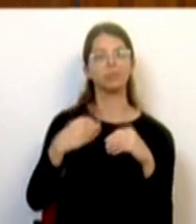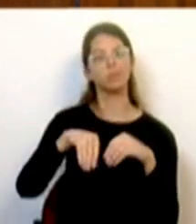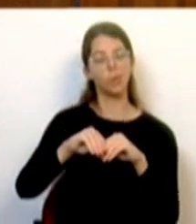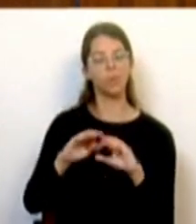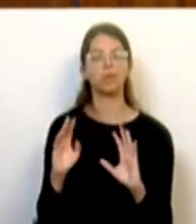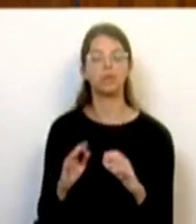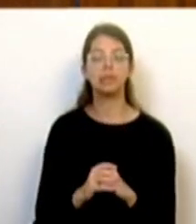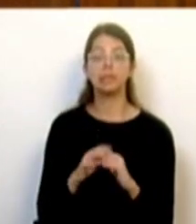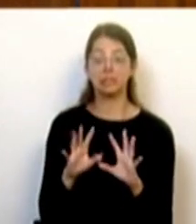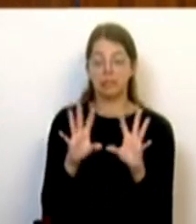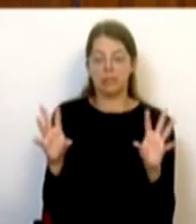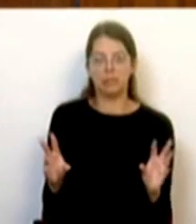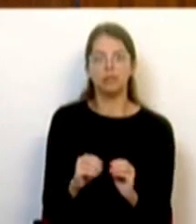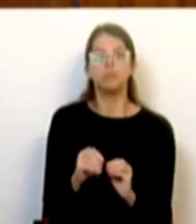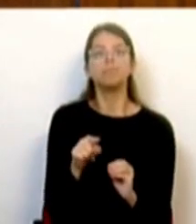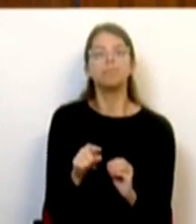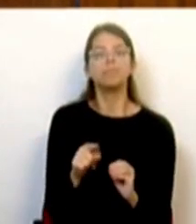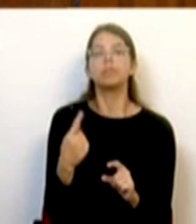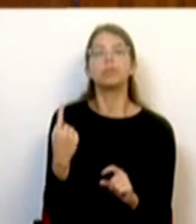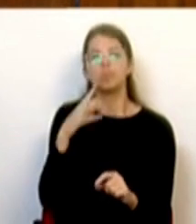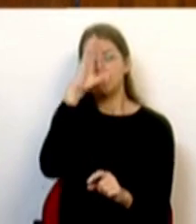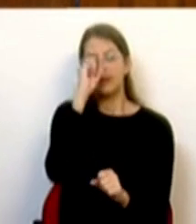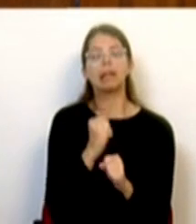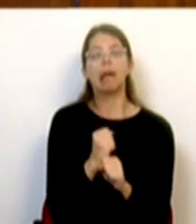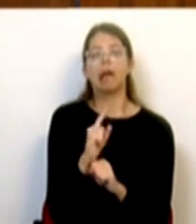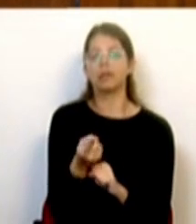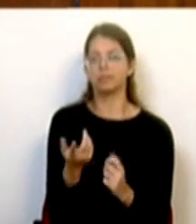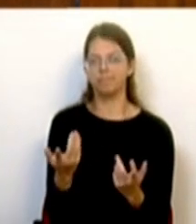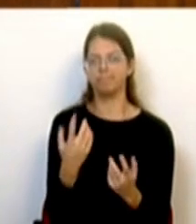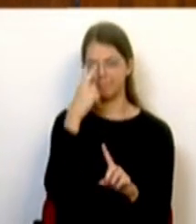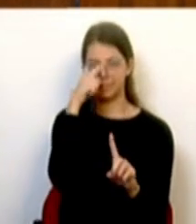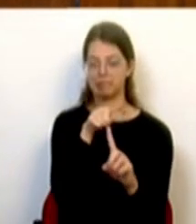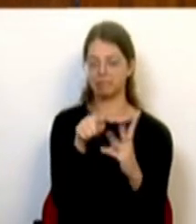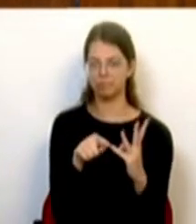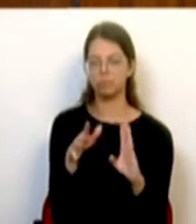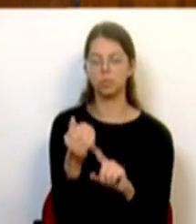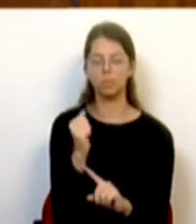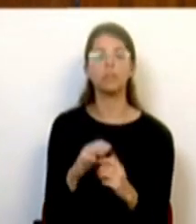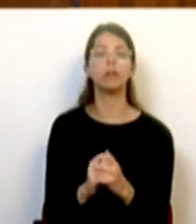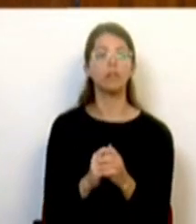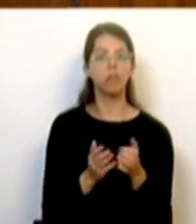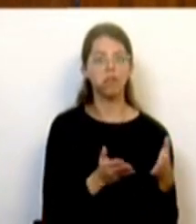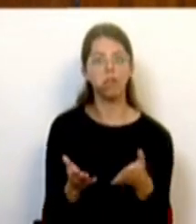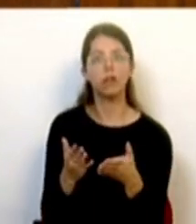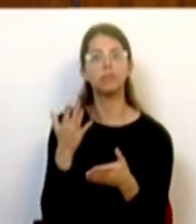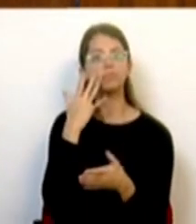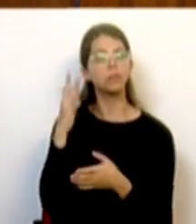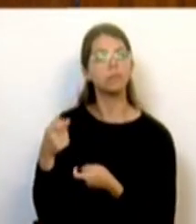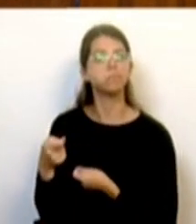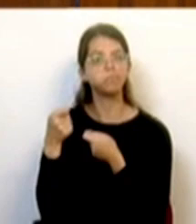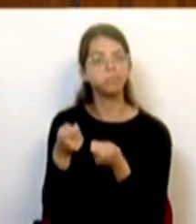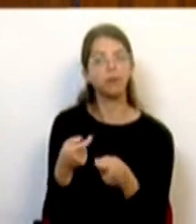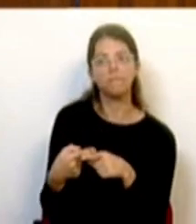o que é que o Governo fez? Em primeiro lugar, teve uma estratégia de atração de investimento